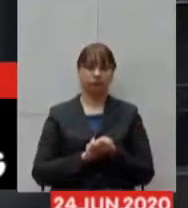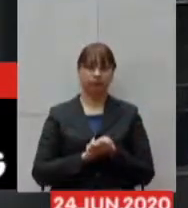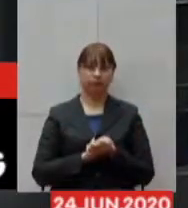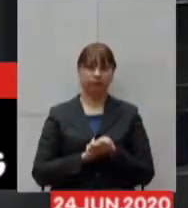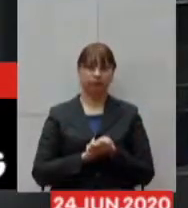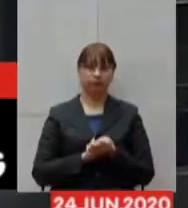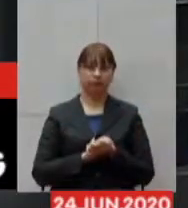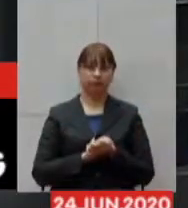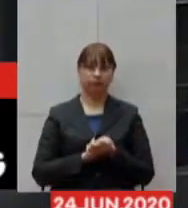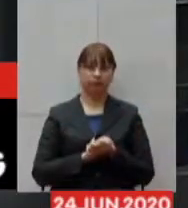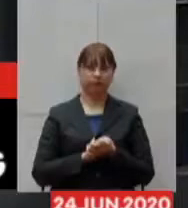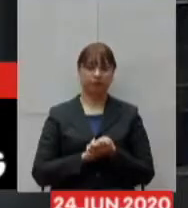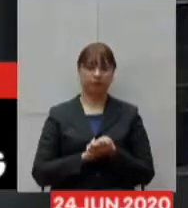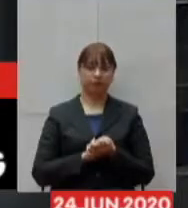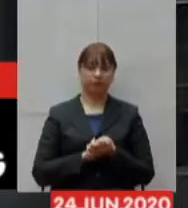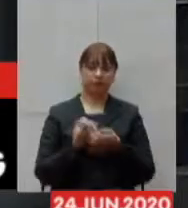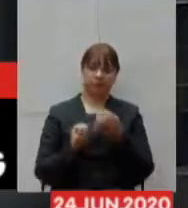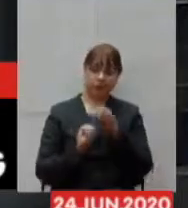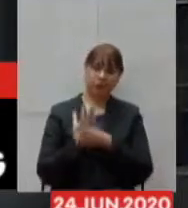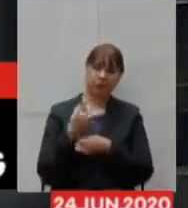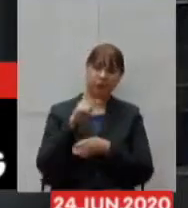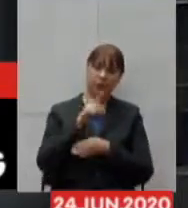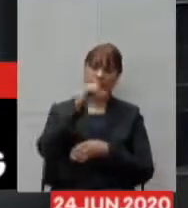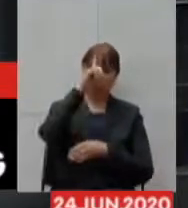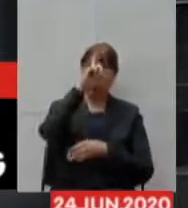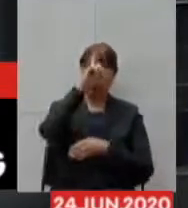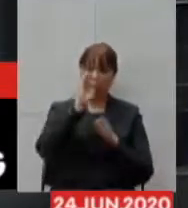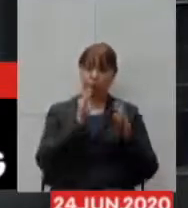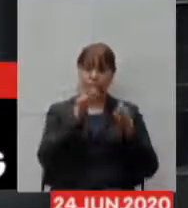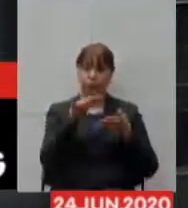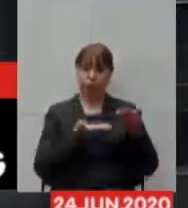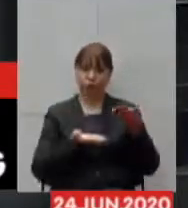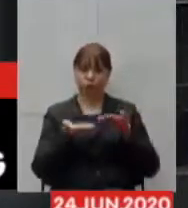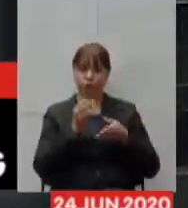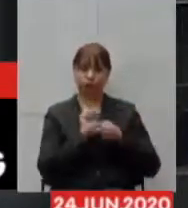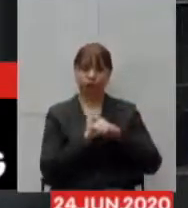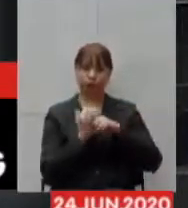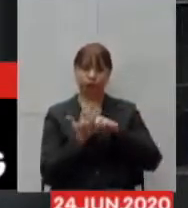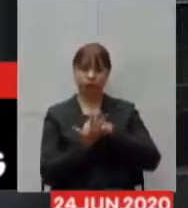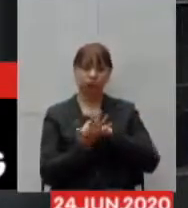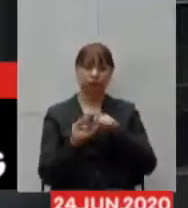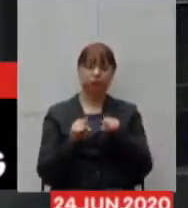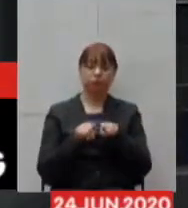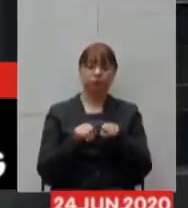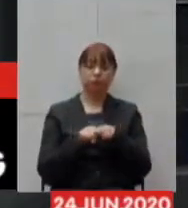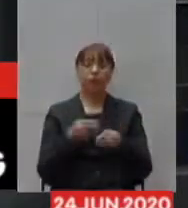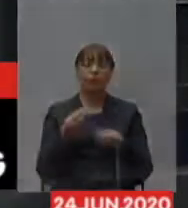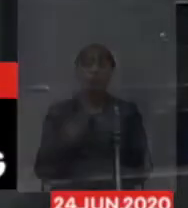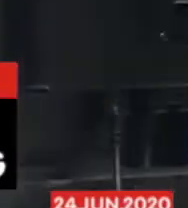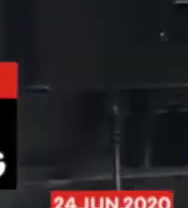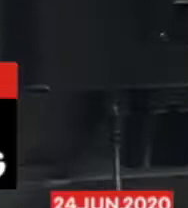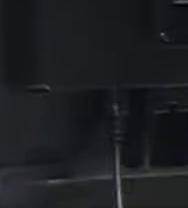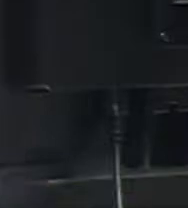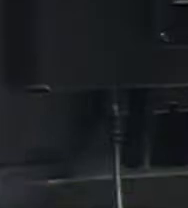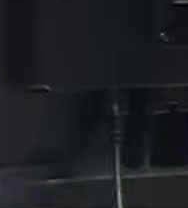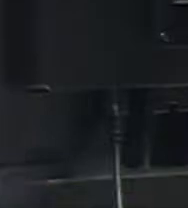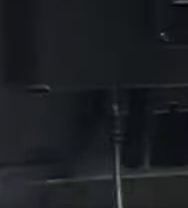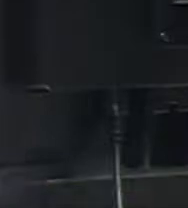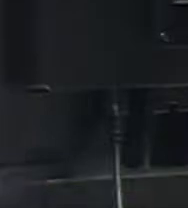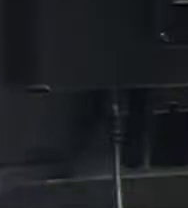dessa implantação do hospital de campanha e de como que ele poderá ser ativado ou não.